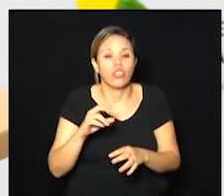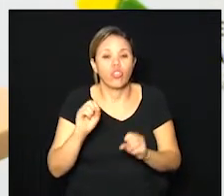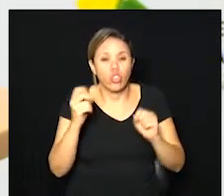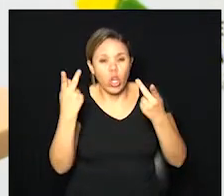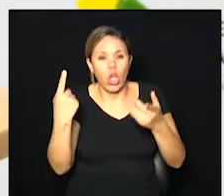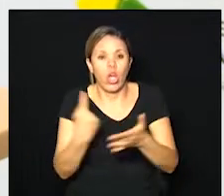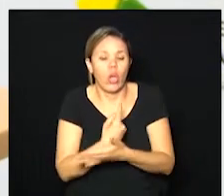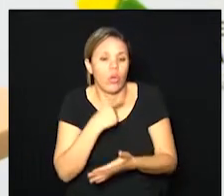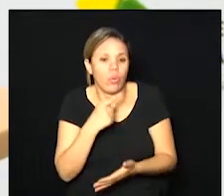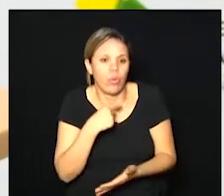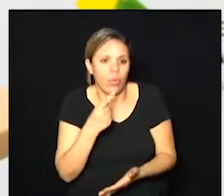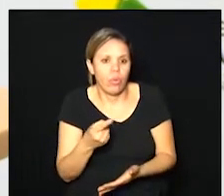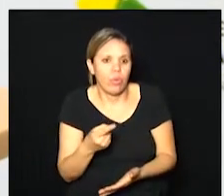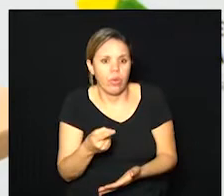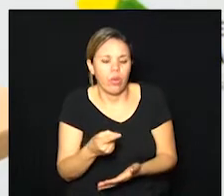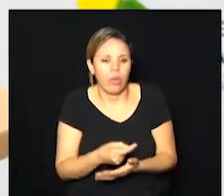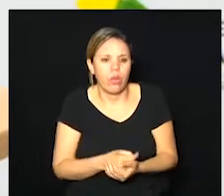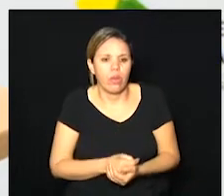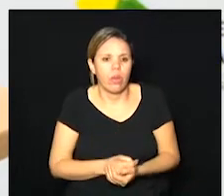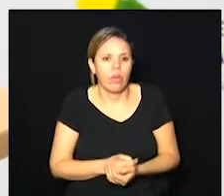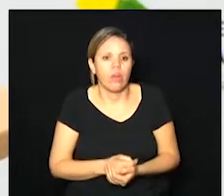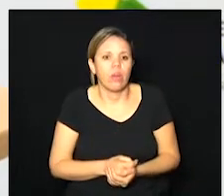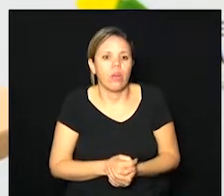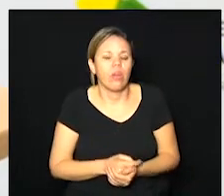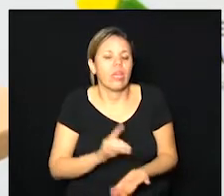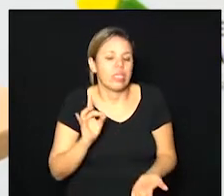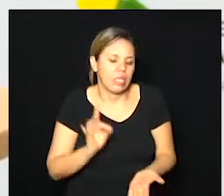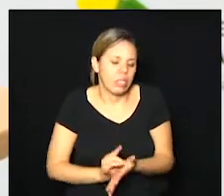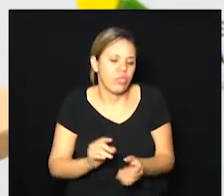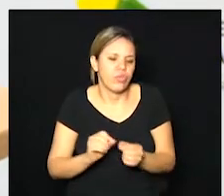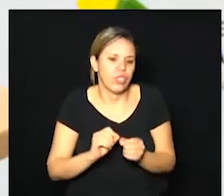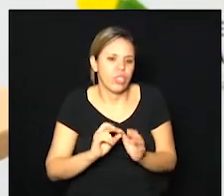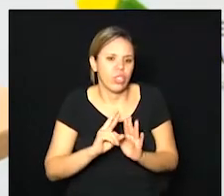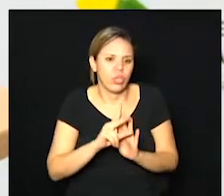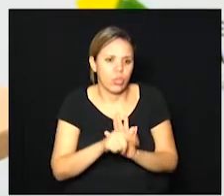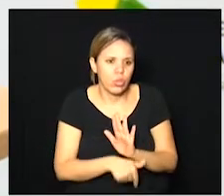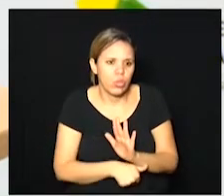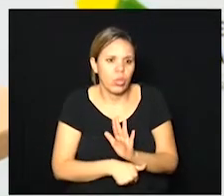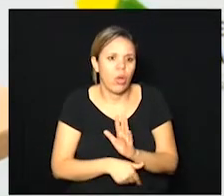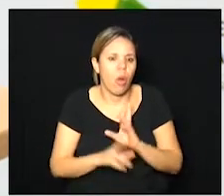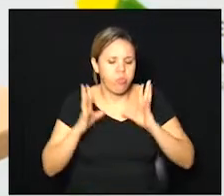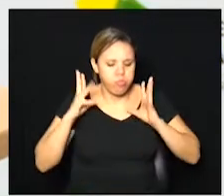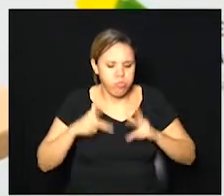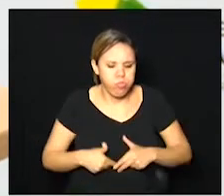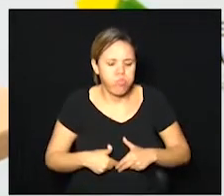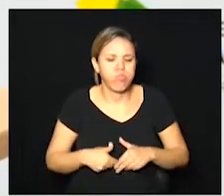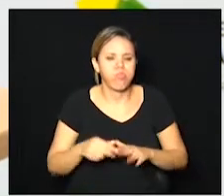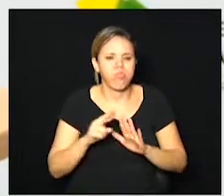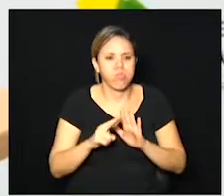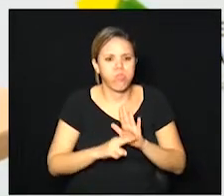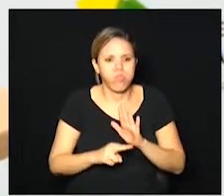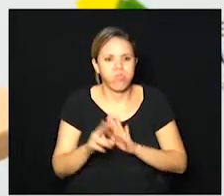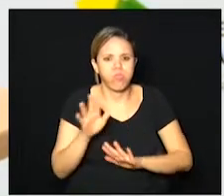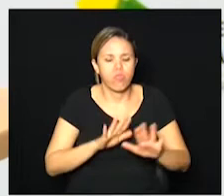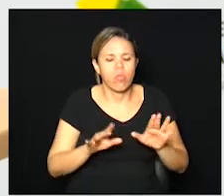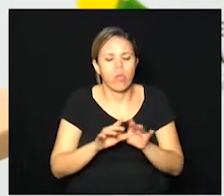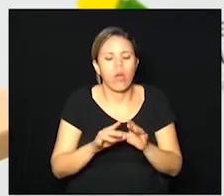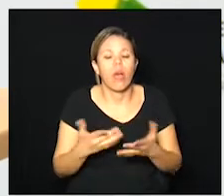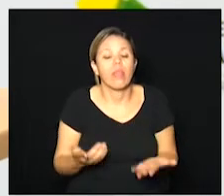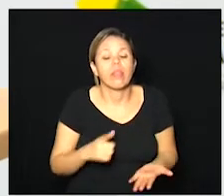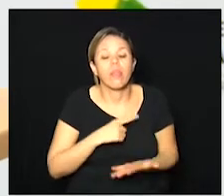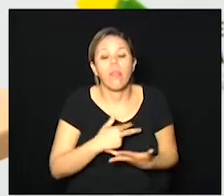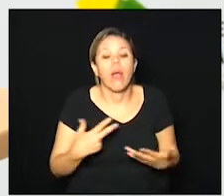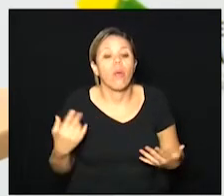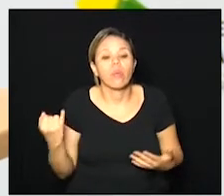que alegam que realmente fizeram toda a parte sanitária e tem uma coisa gente que é